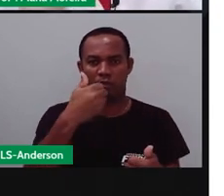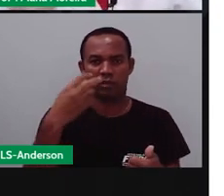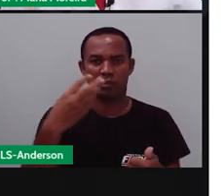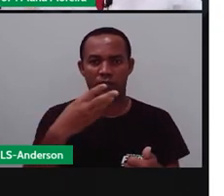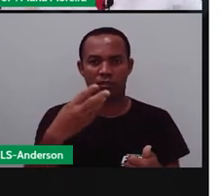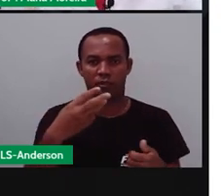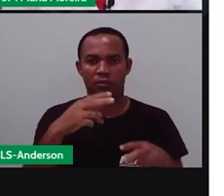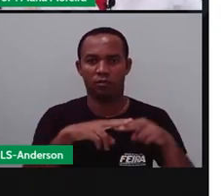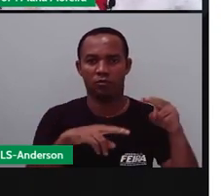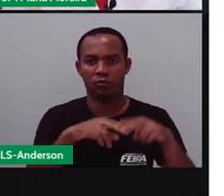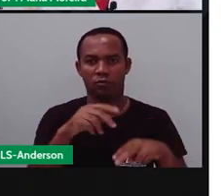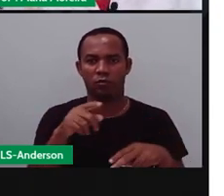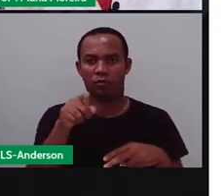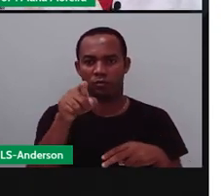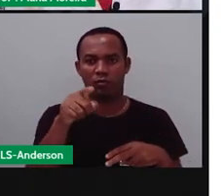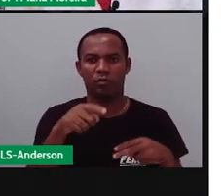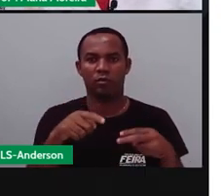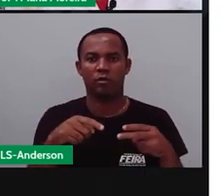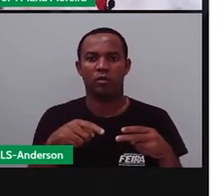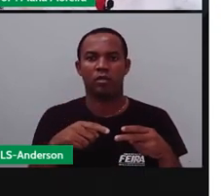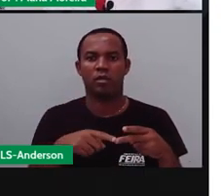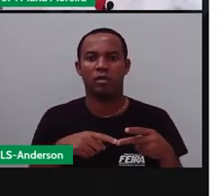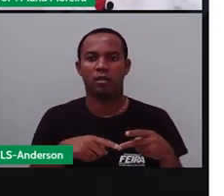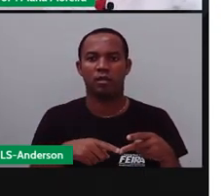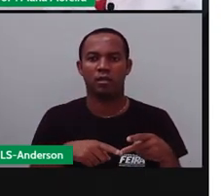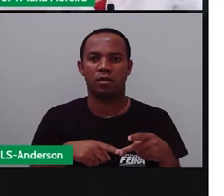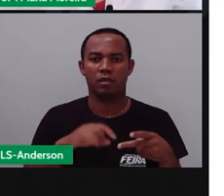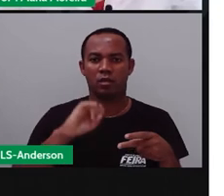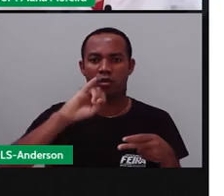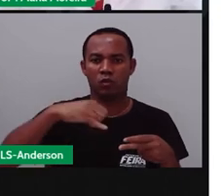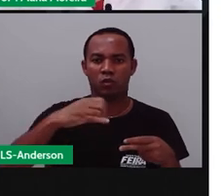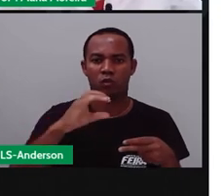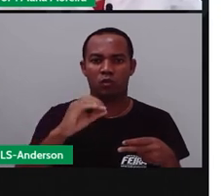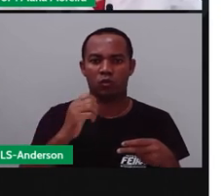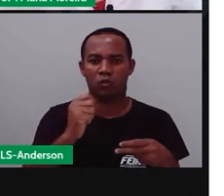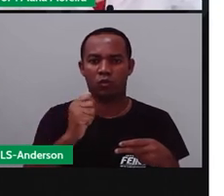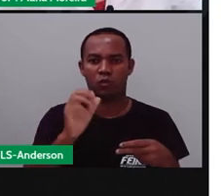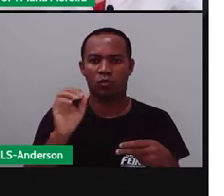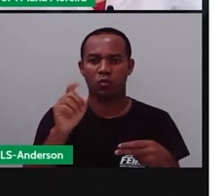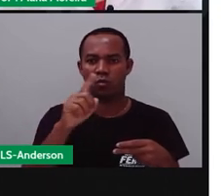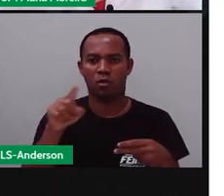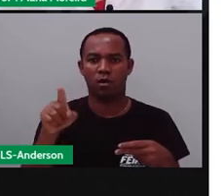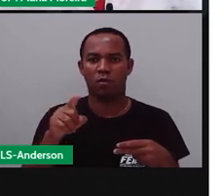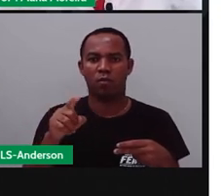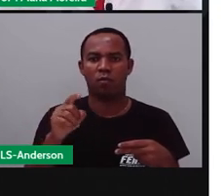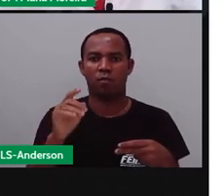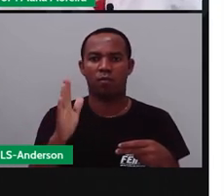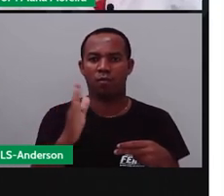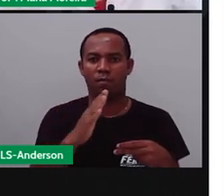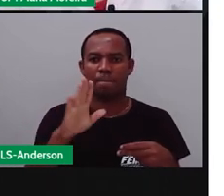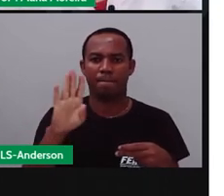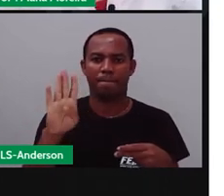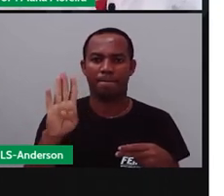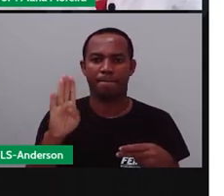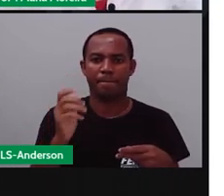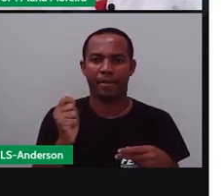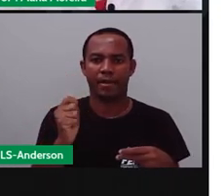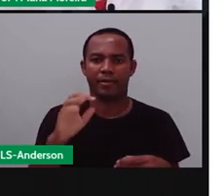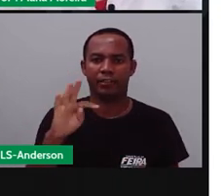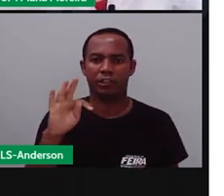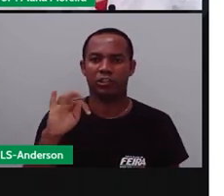dia? Amanhã, né? Mas as pessoas começam a comemorar quando? Hoje. E no dia, né,